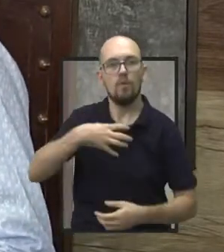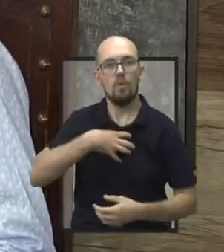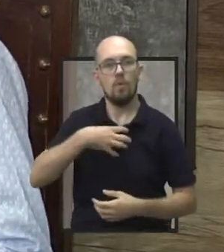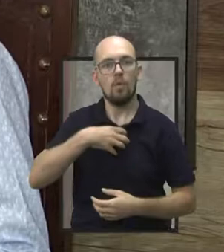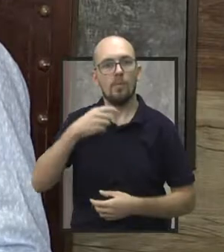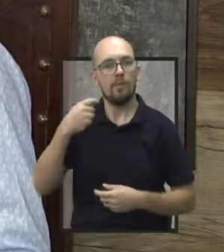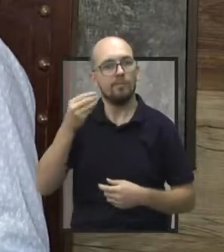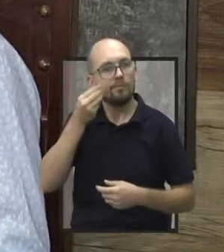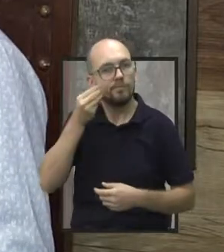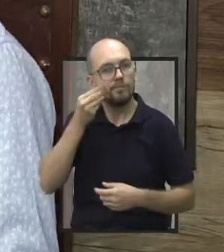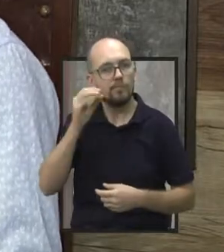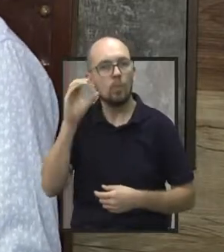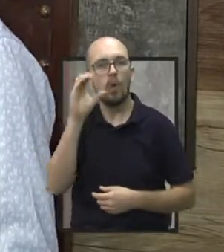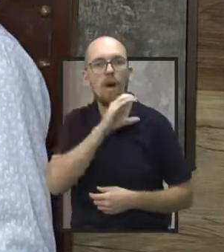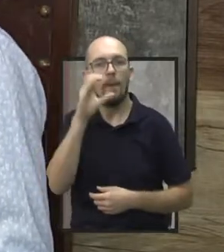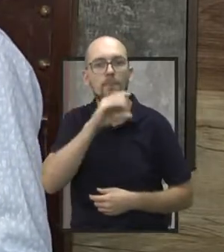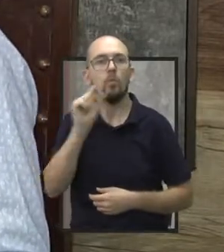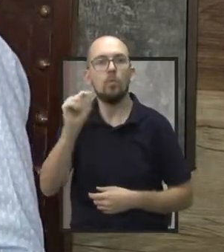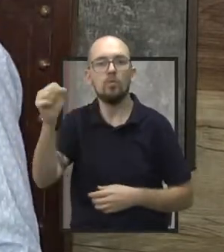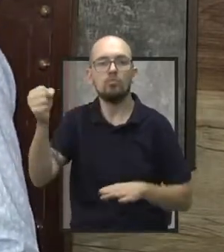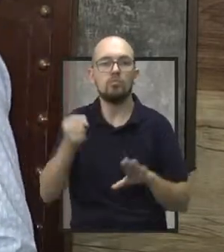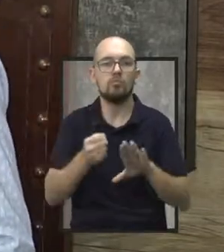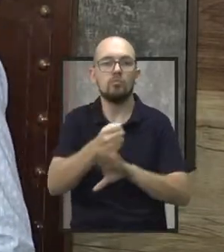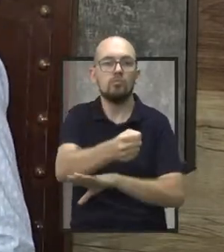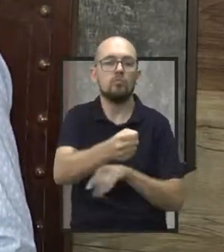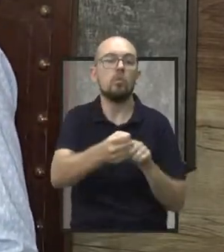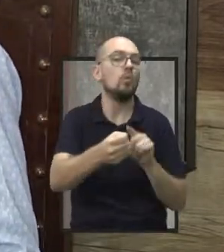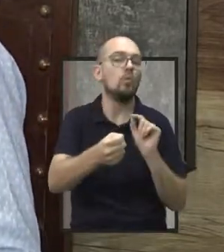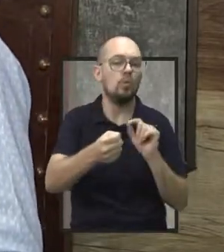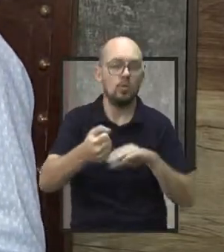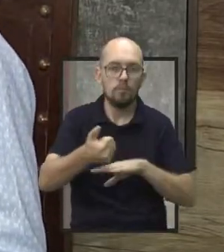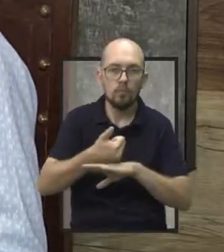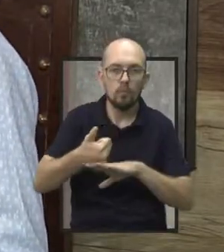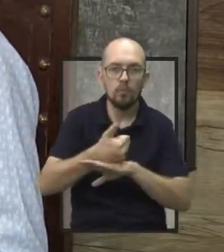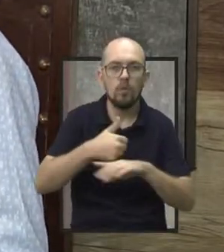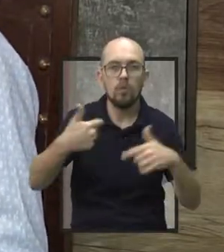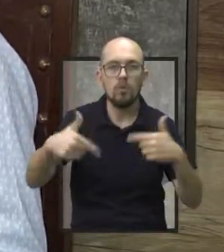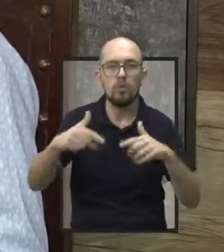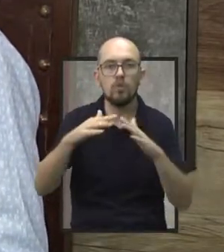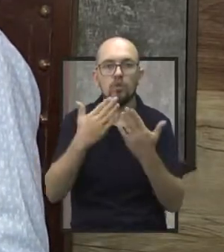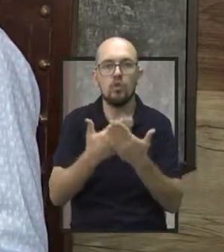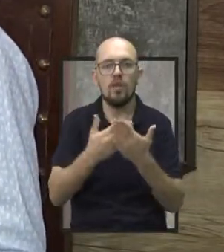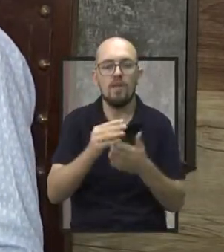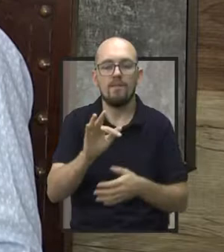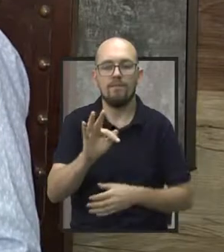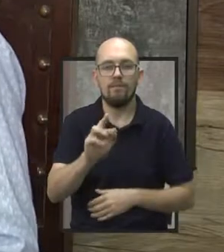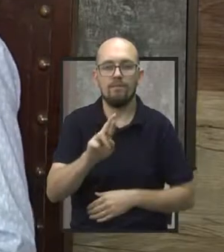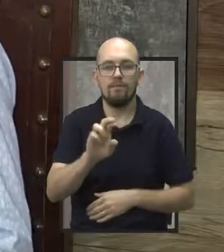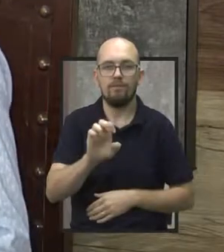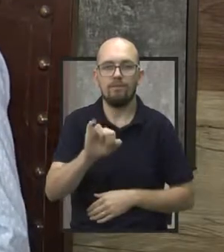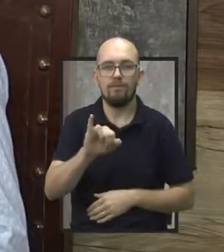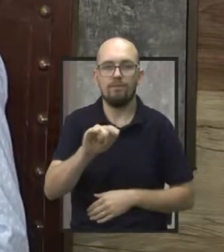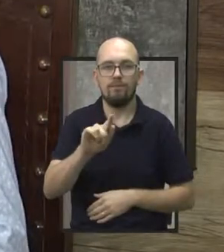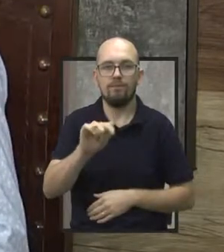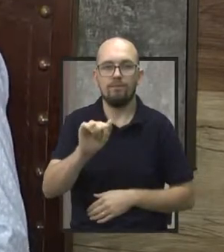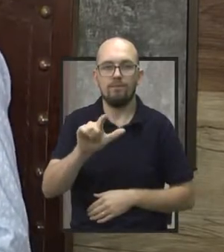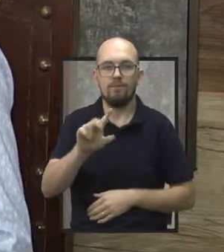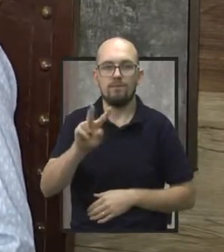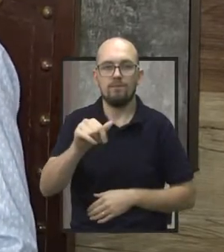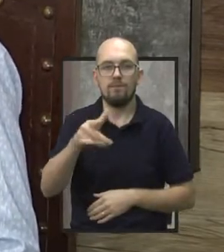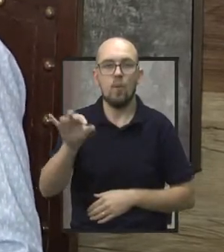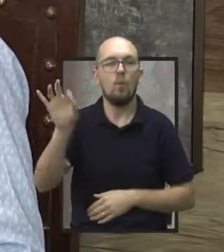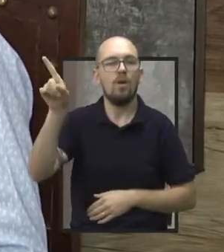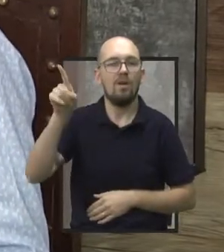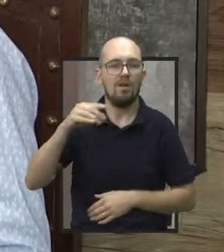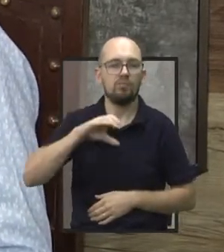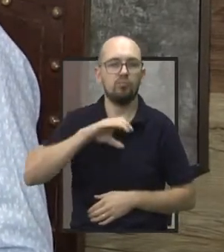forma rápida na contratação de profissionais para a escola estadual Frei Galvão, lá do distrito de Potunduva. O